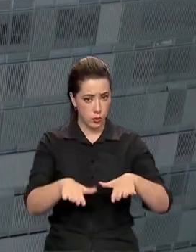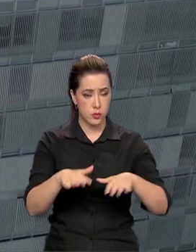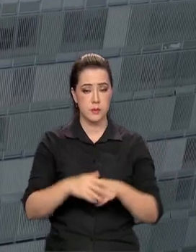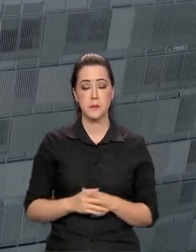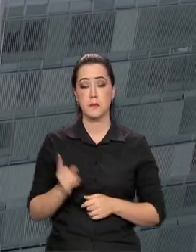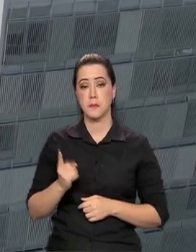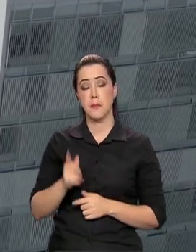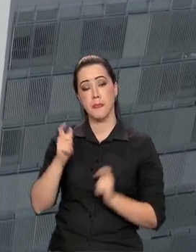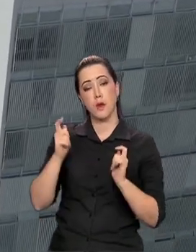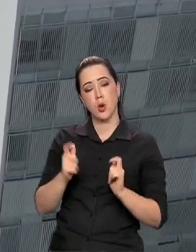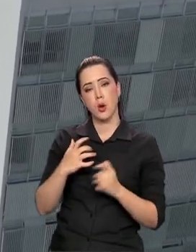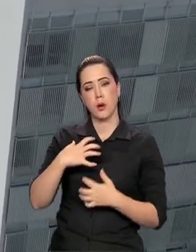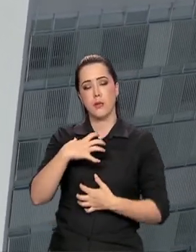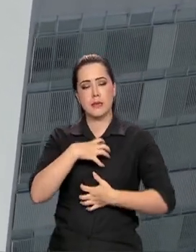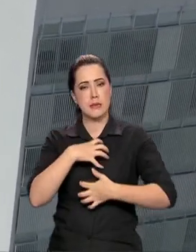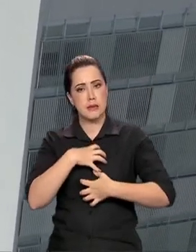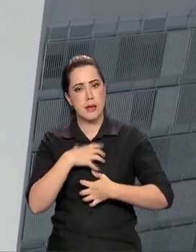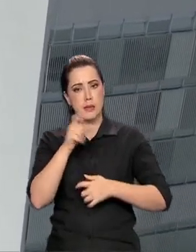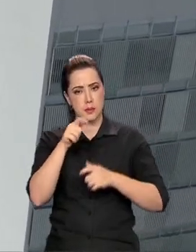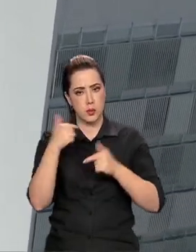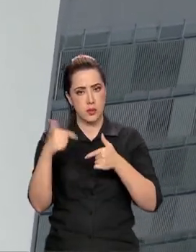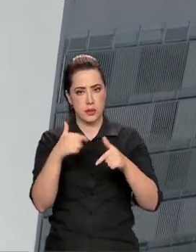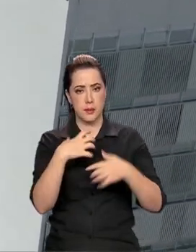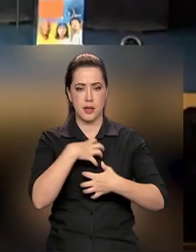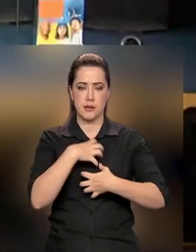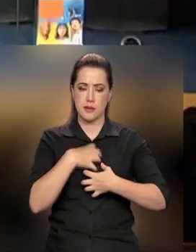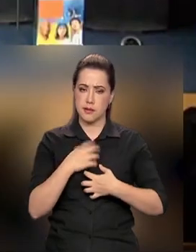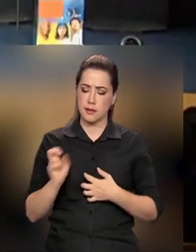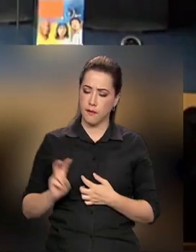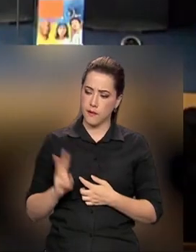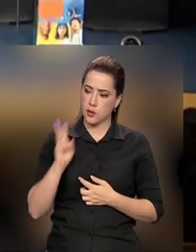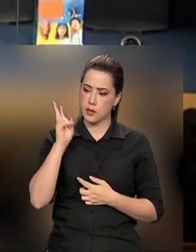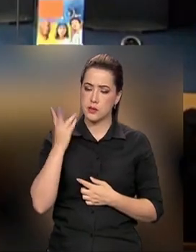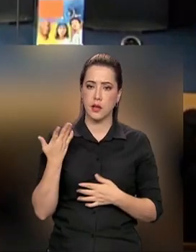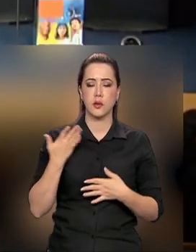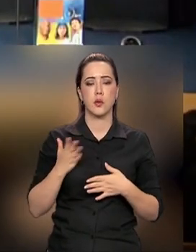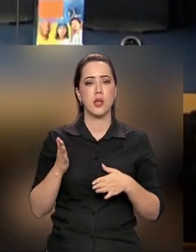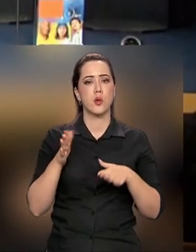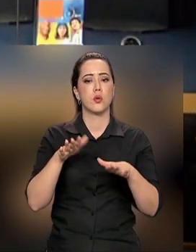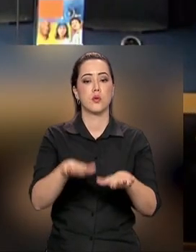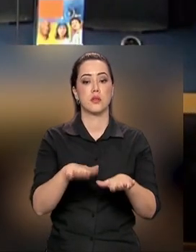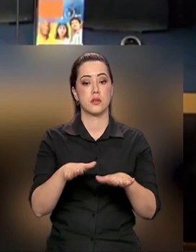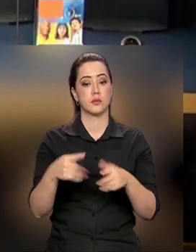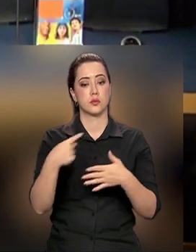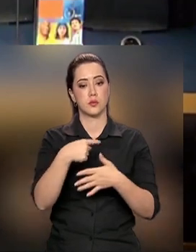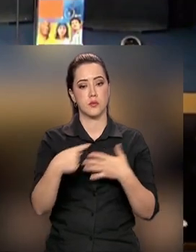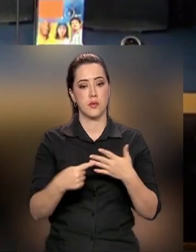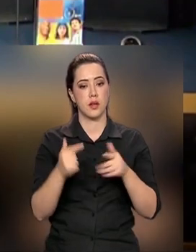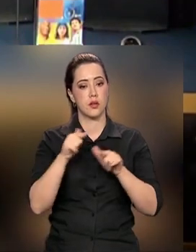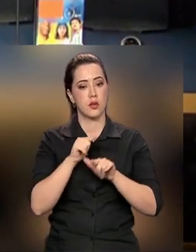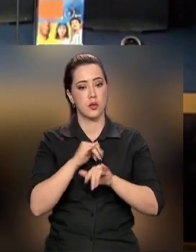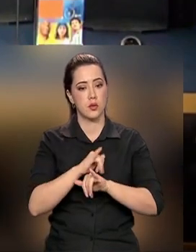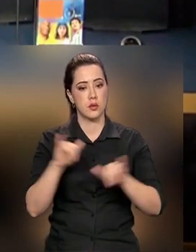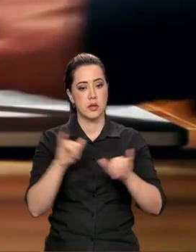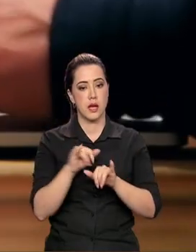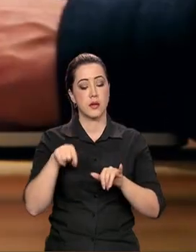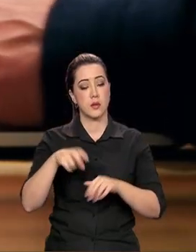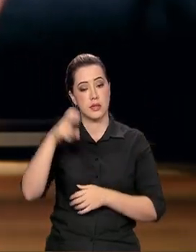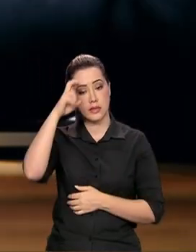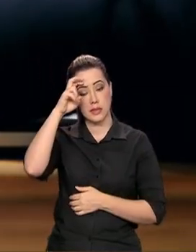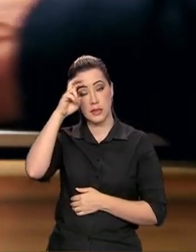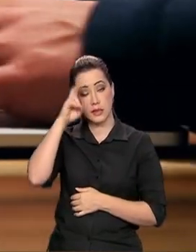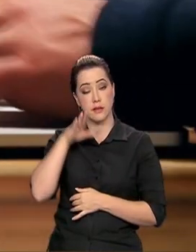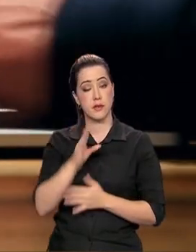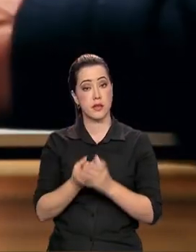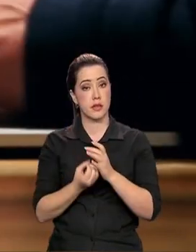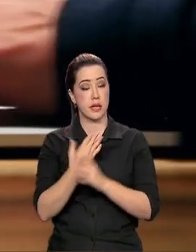públicos se sintam valorizados e incluídos. Entre as medidas anunciadas nesta quinta-feira em Brasília estão a